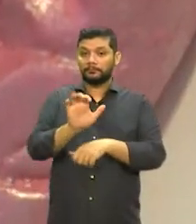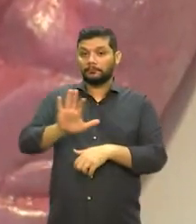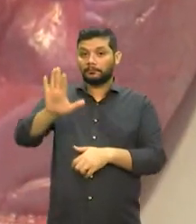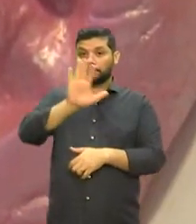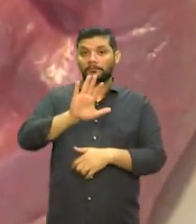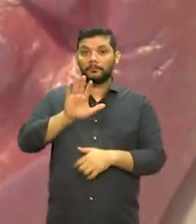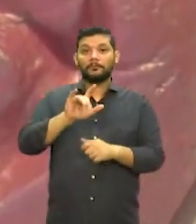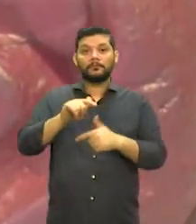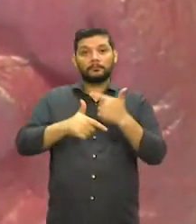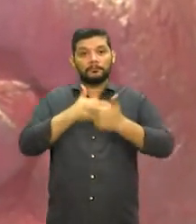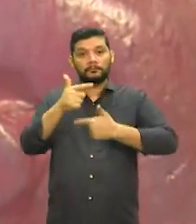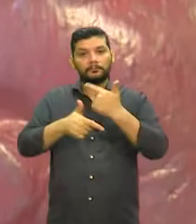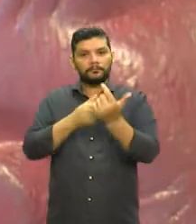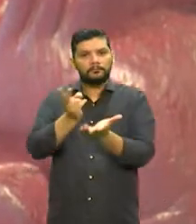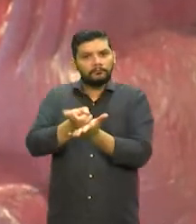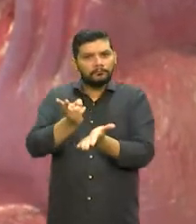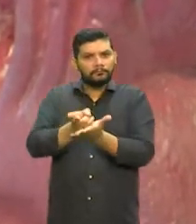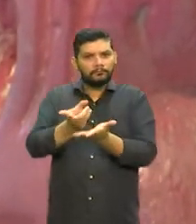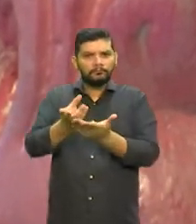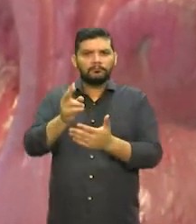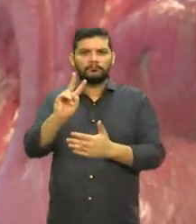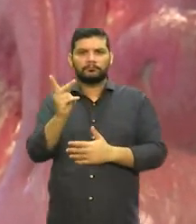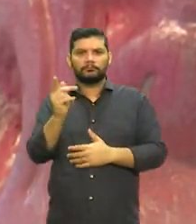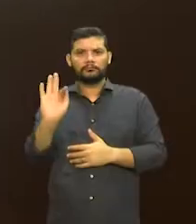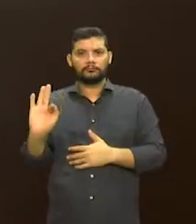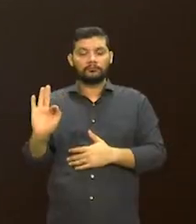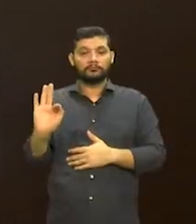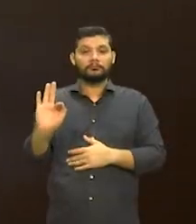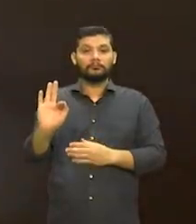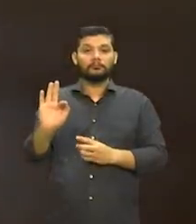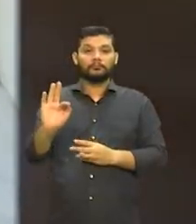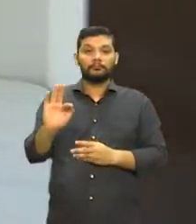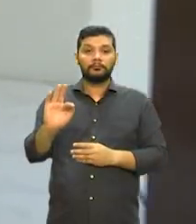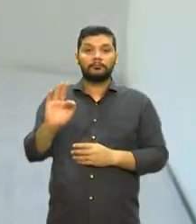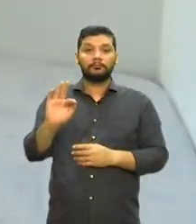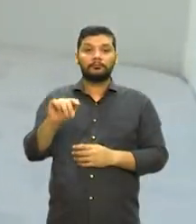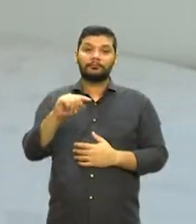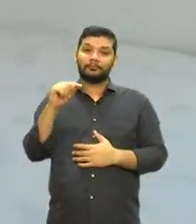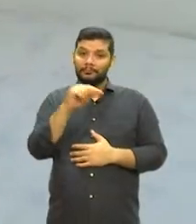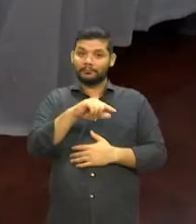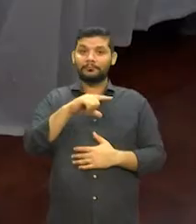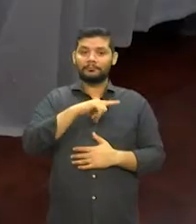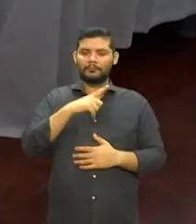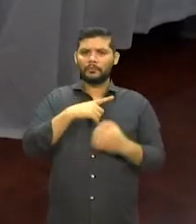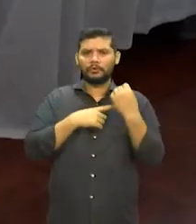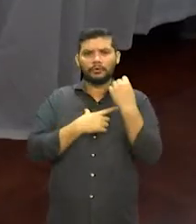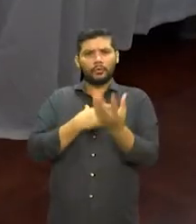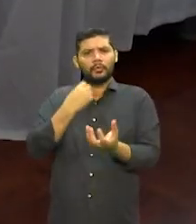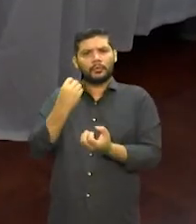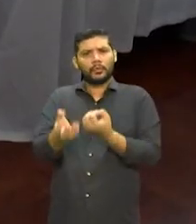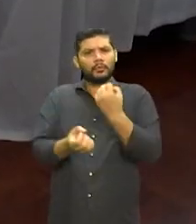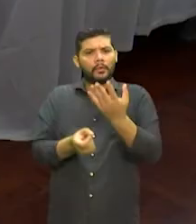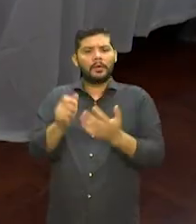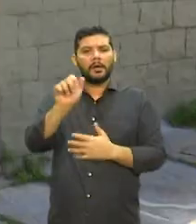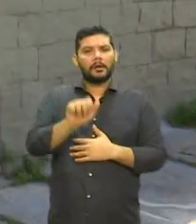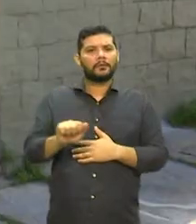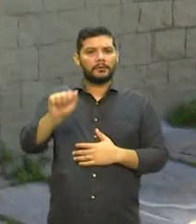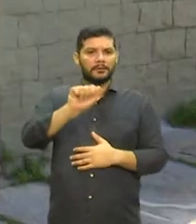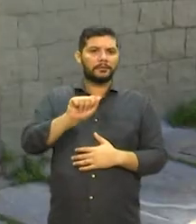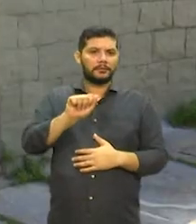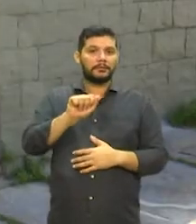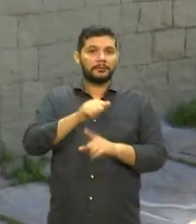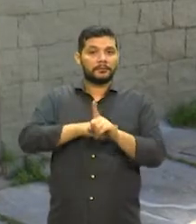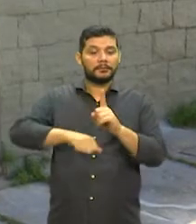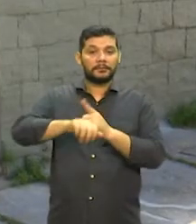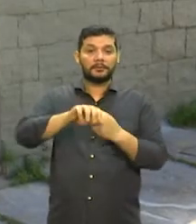contínuo da equipe do HGF, a casa também contou com diversas doações de membros da sociedade civil e da